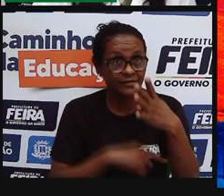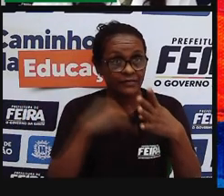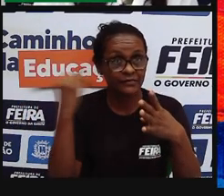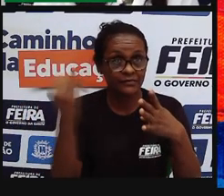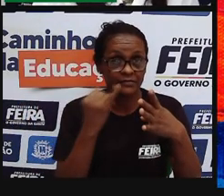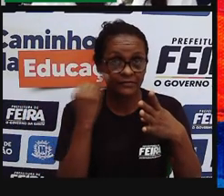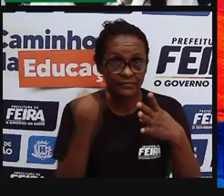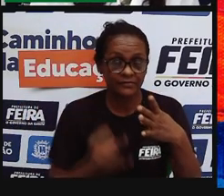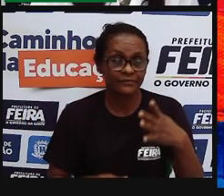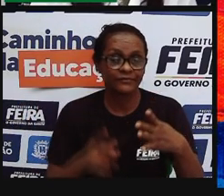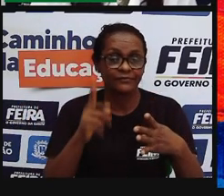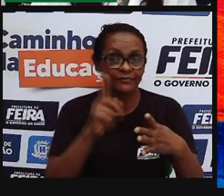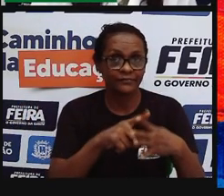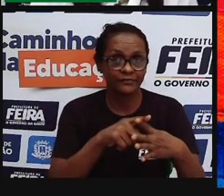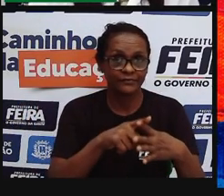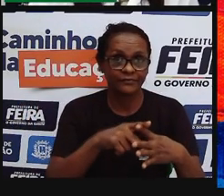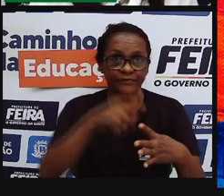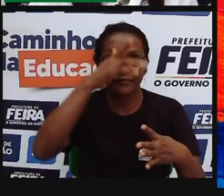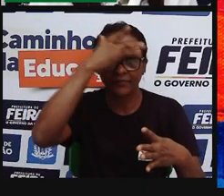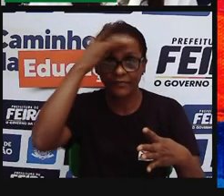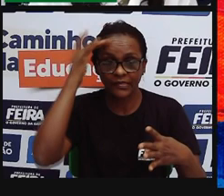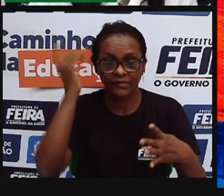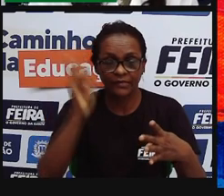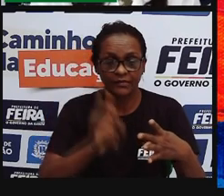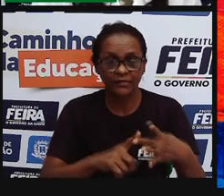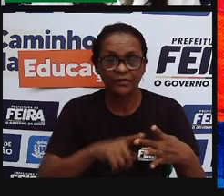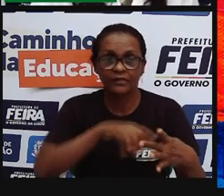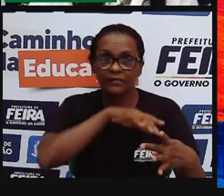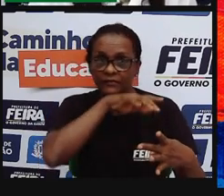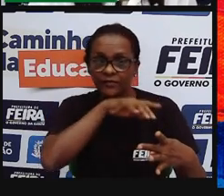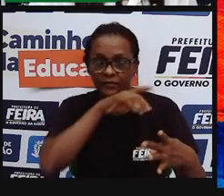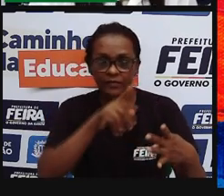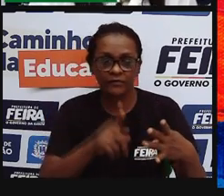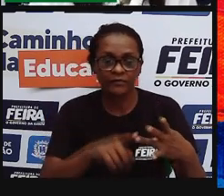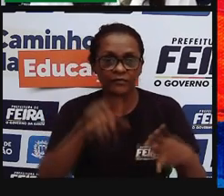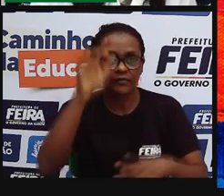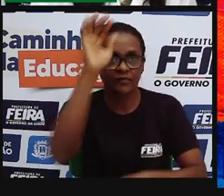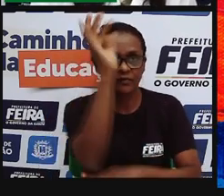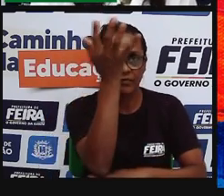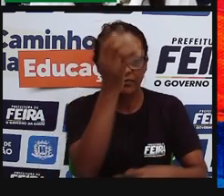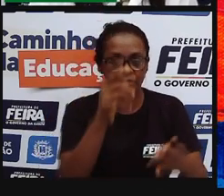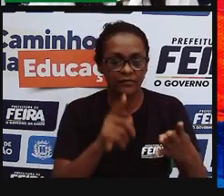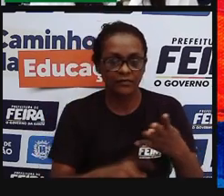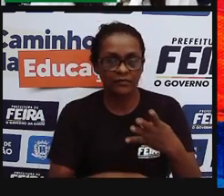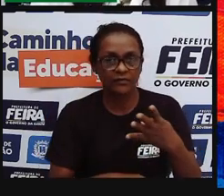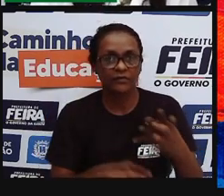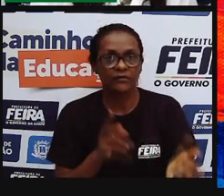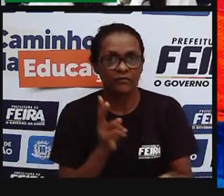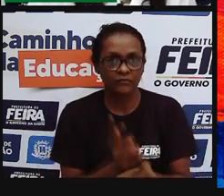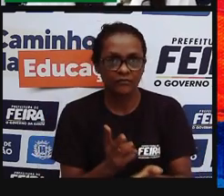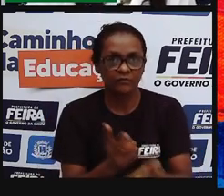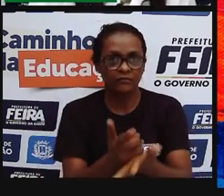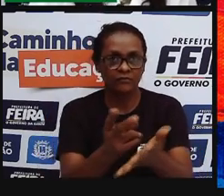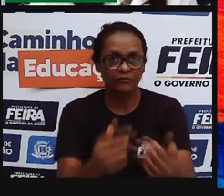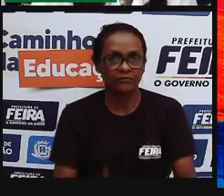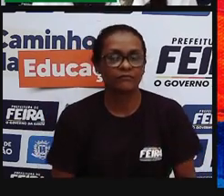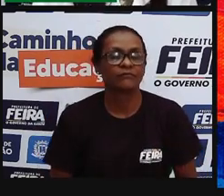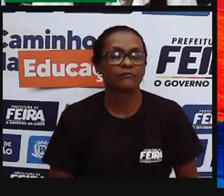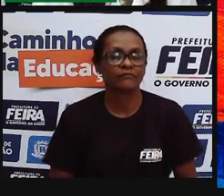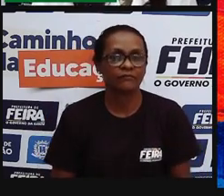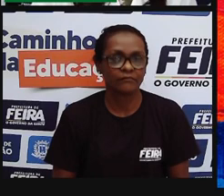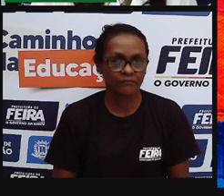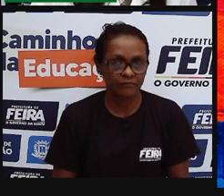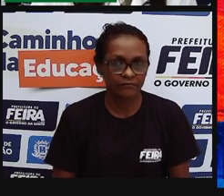parte, devastados, mas quando a gente constrói ou implanta uma unidade de conservação ali, aquele ambiente, ele pode ser